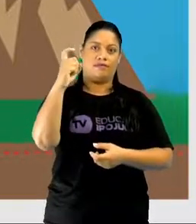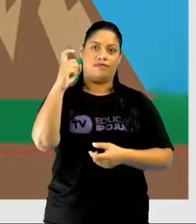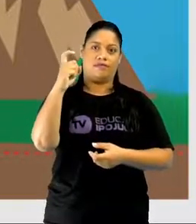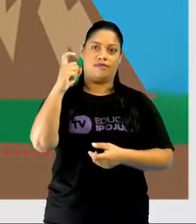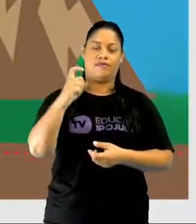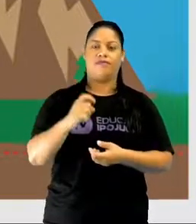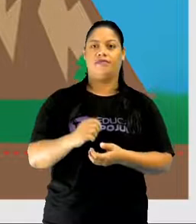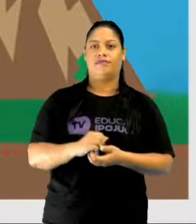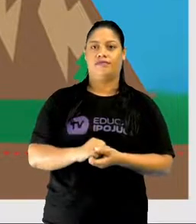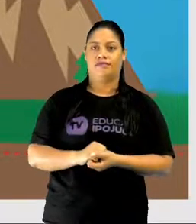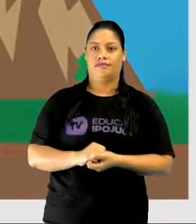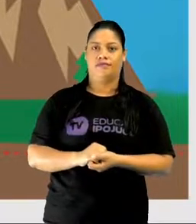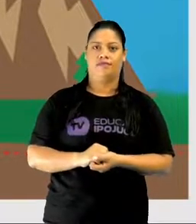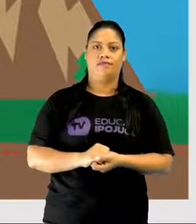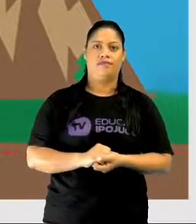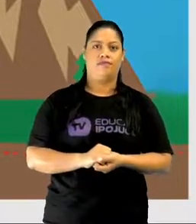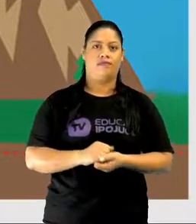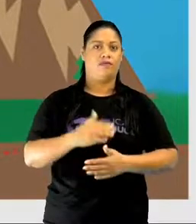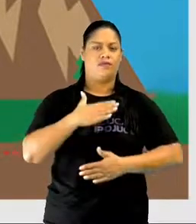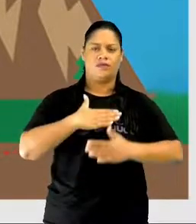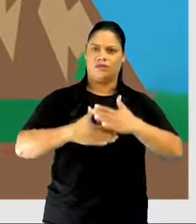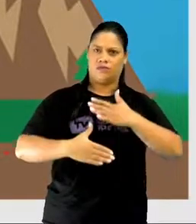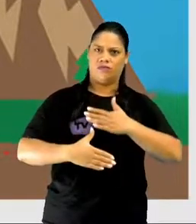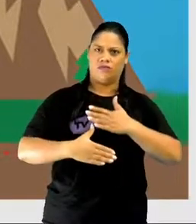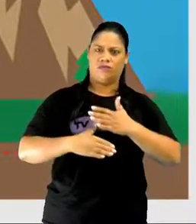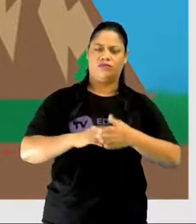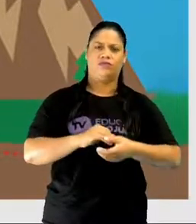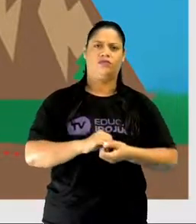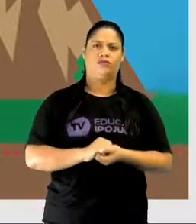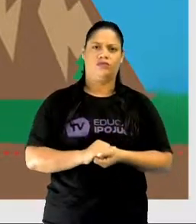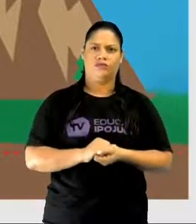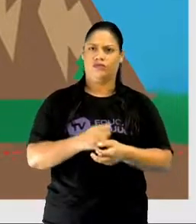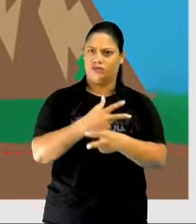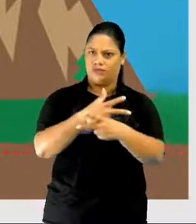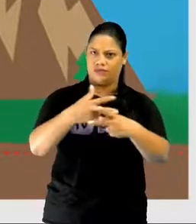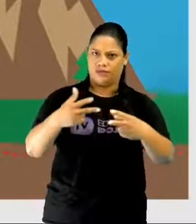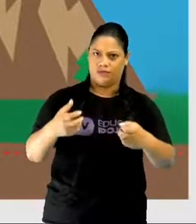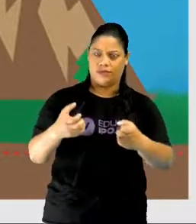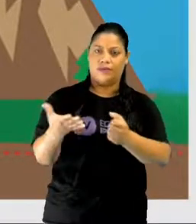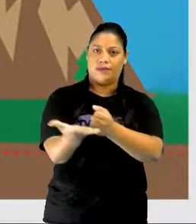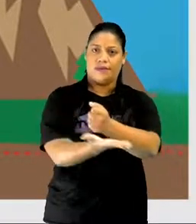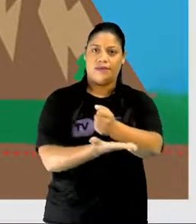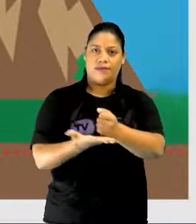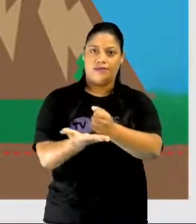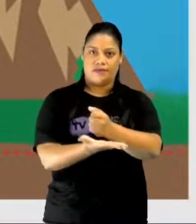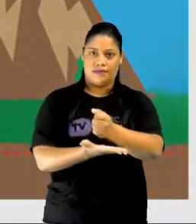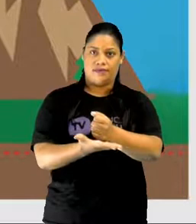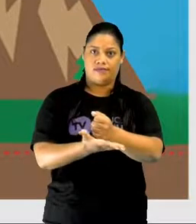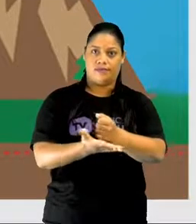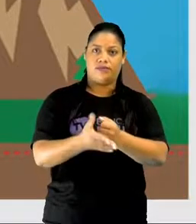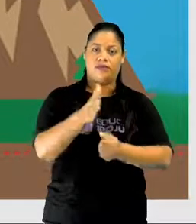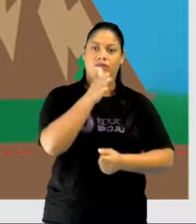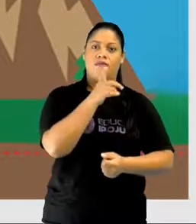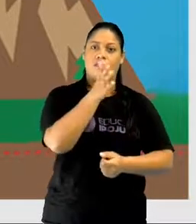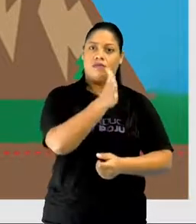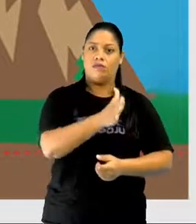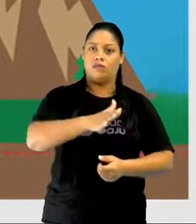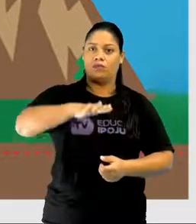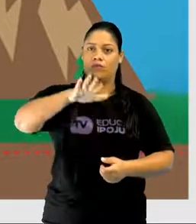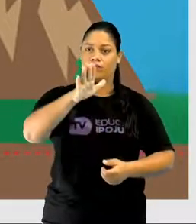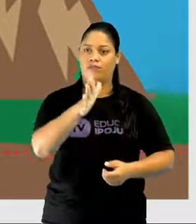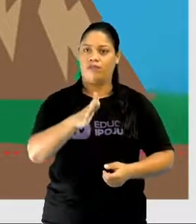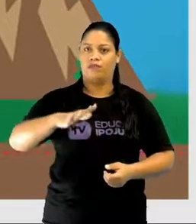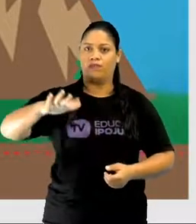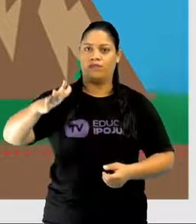medição de um corpo baseado no nível do marco. Está aqui, ó. Essa partezinha